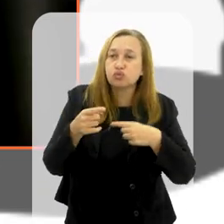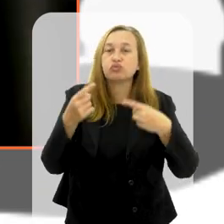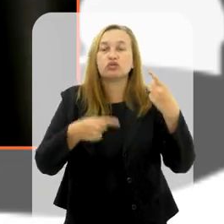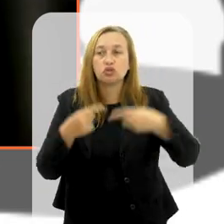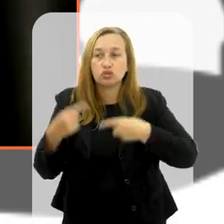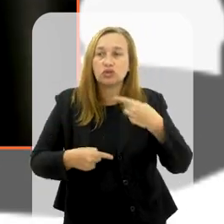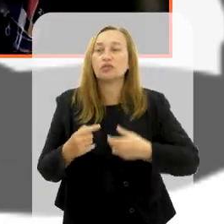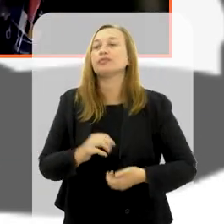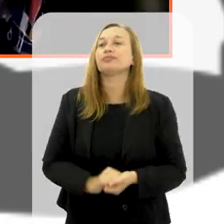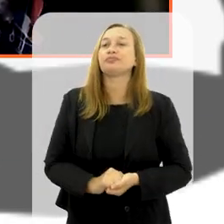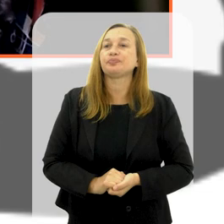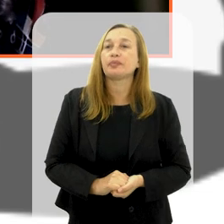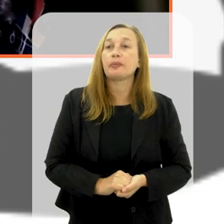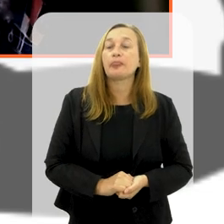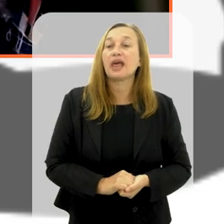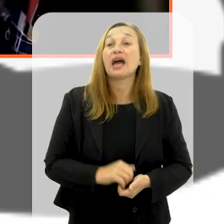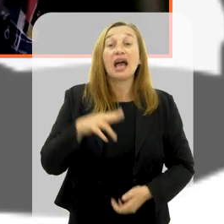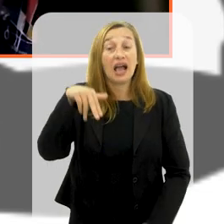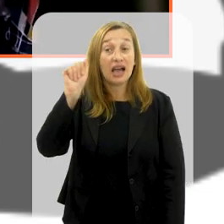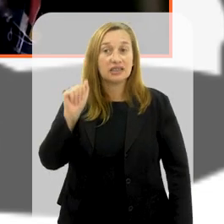das discussões.